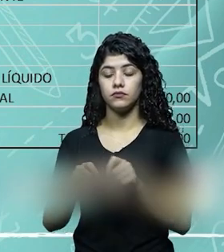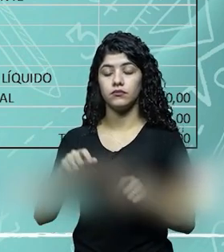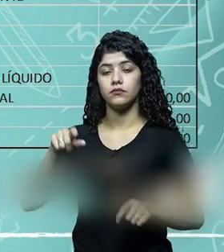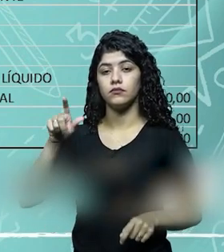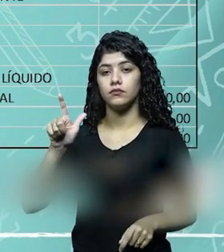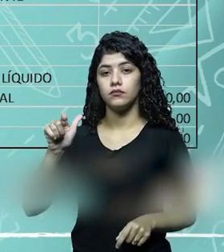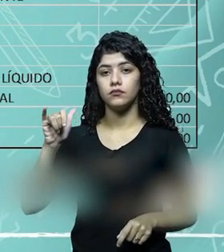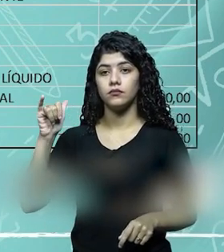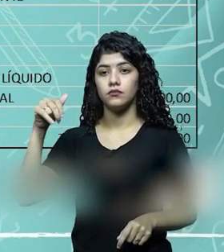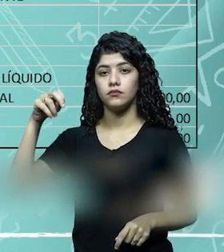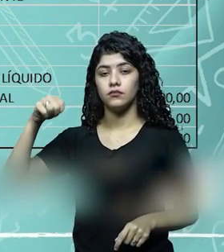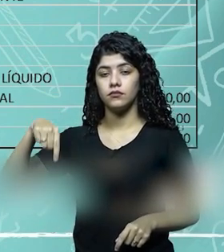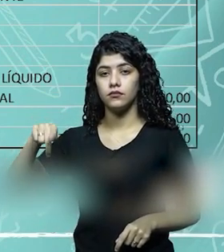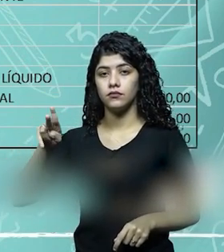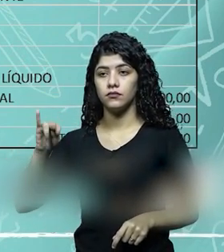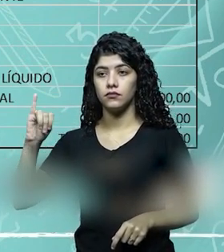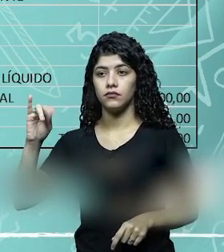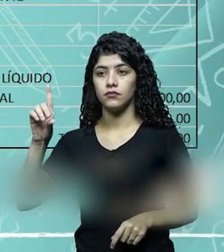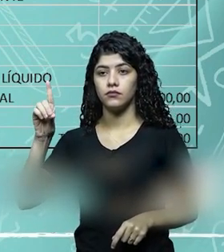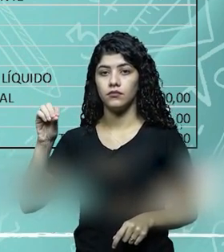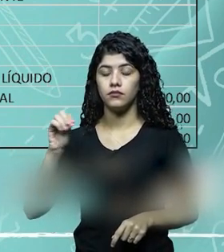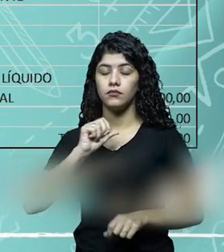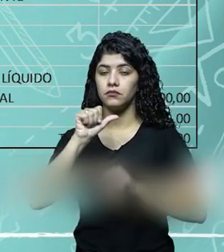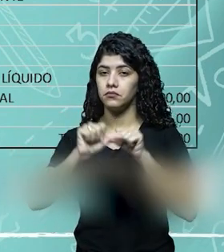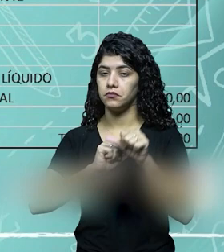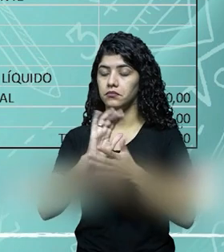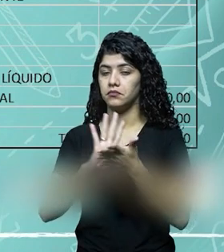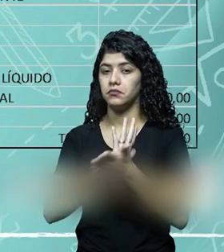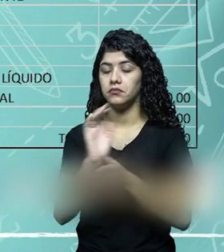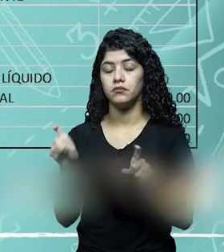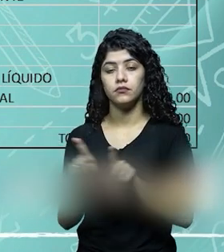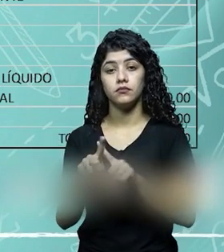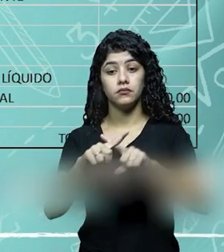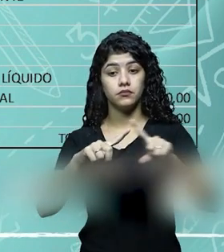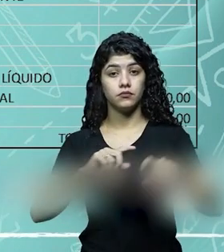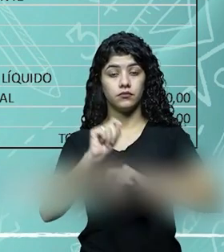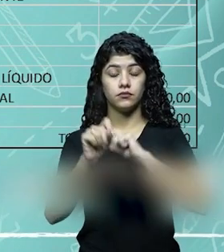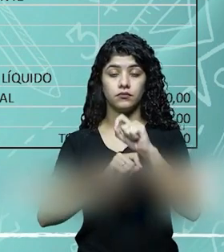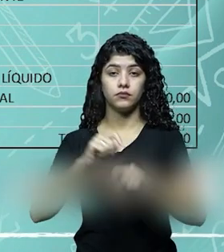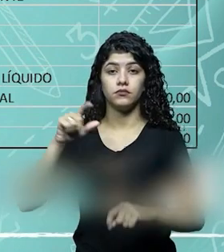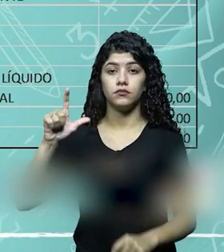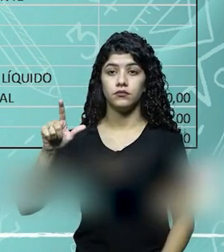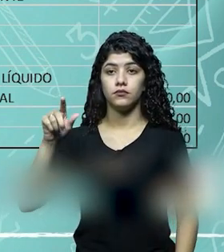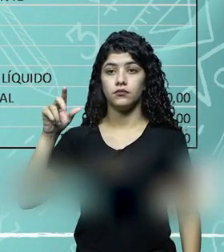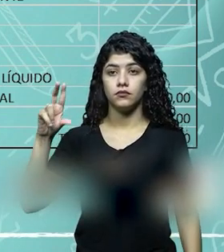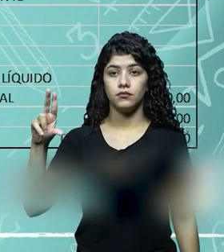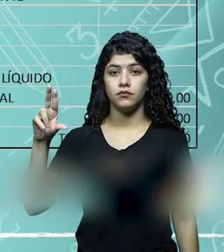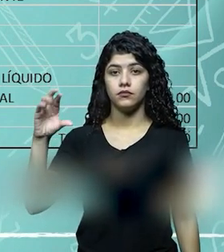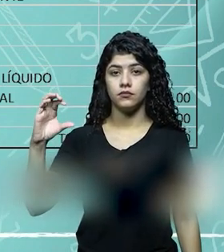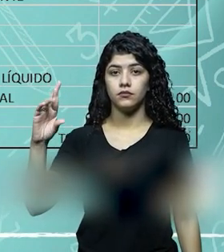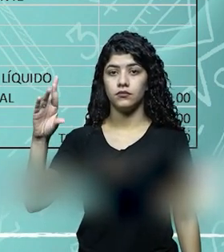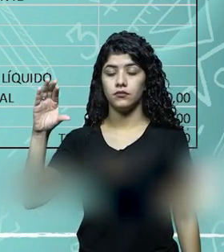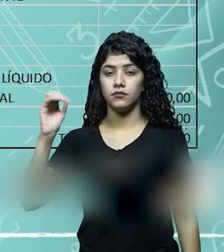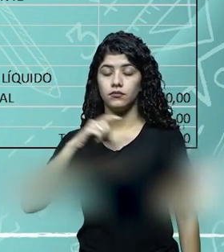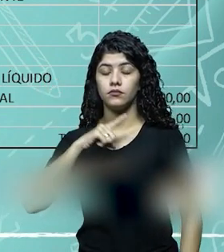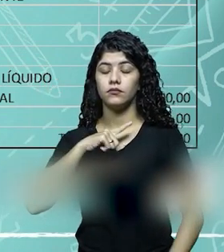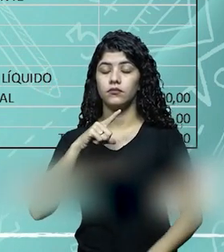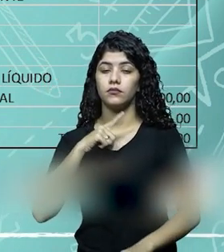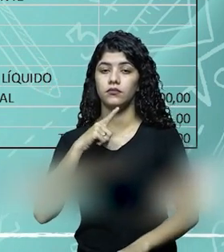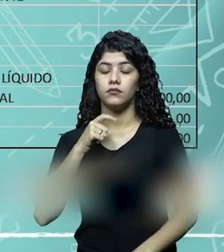e no patrimônio líquido ocorreu o O capital social não alterou, mas o lucro apareceu,